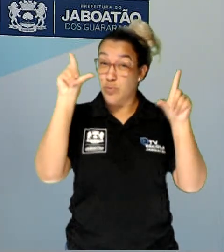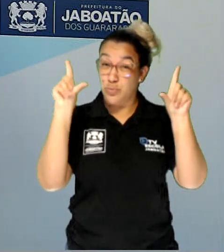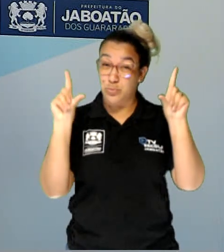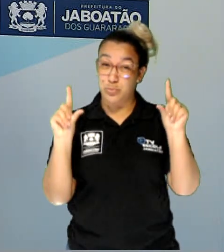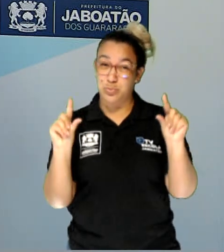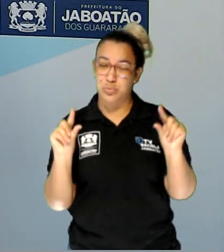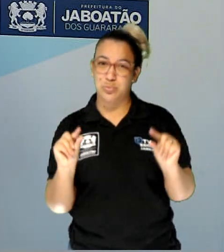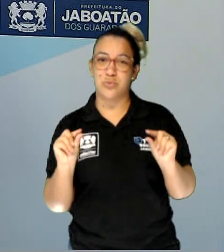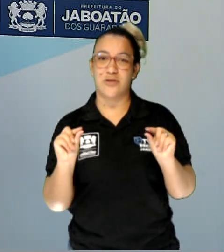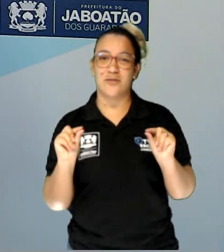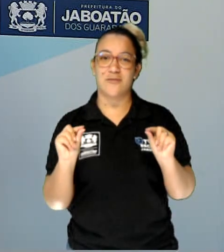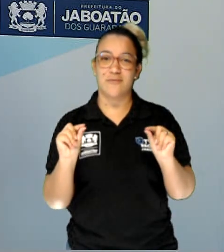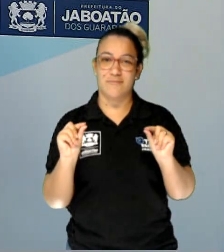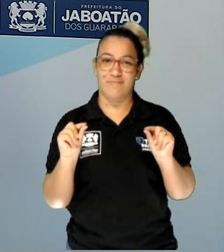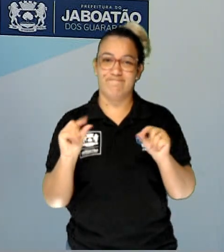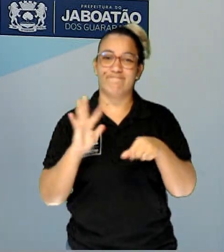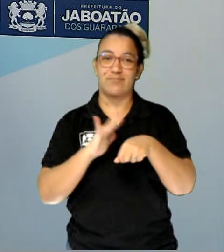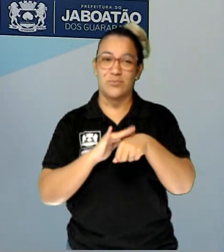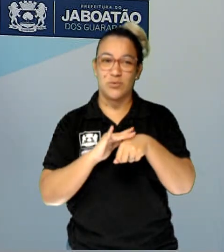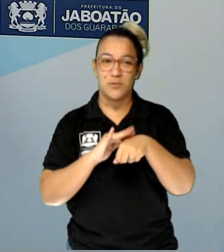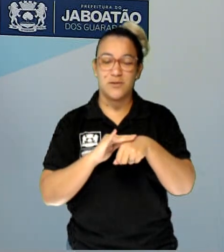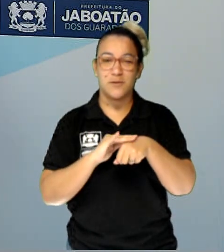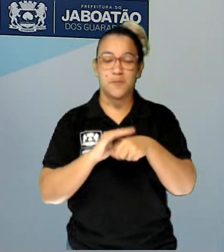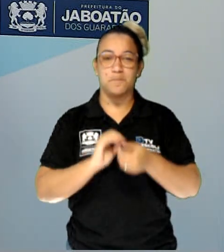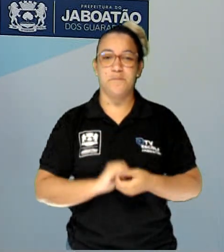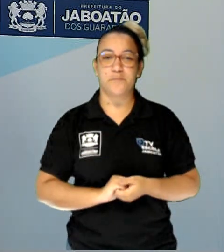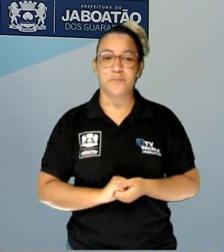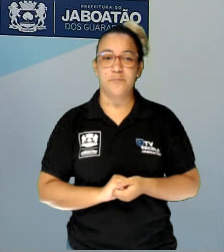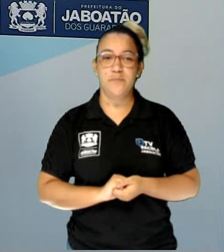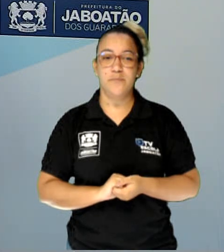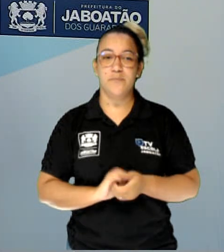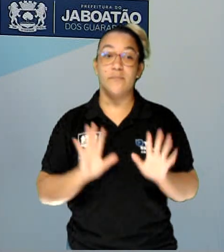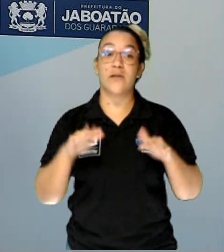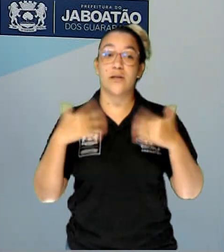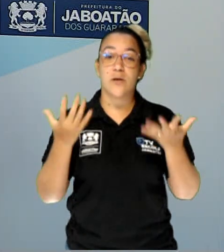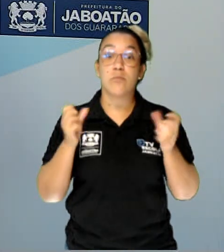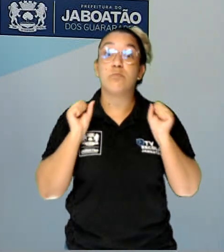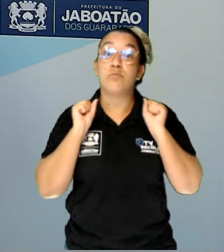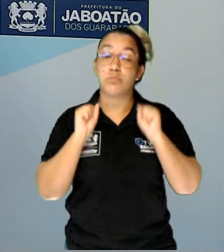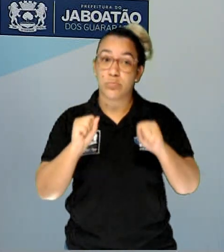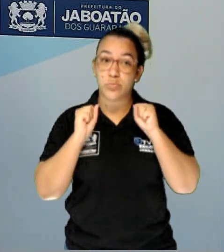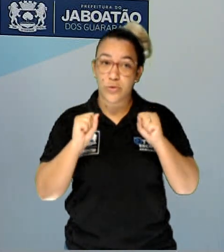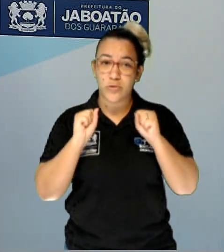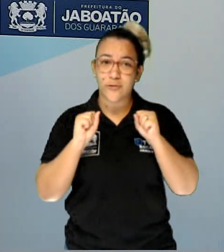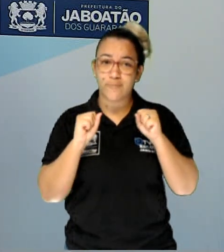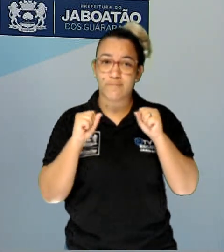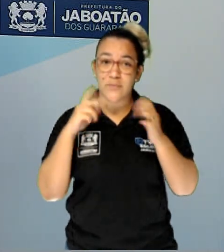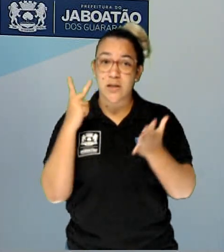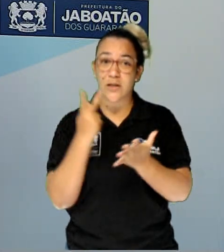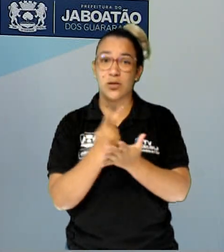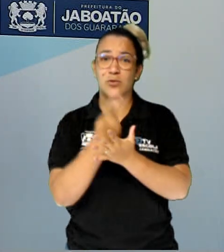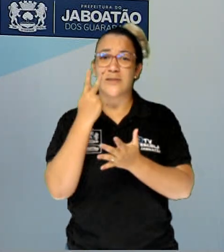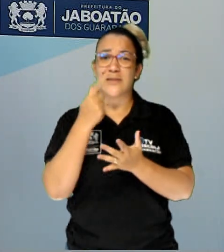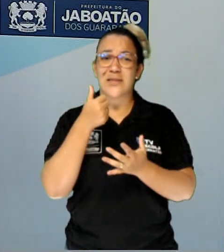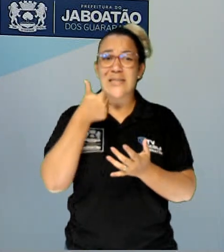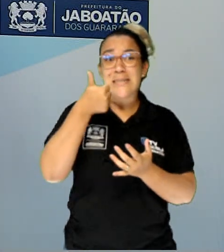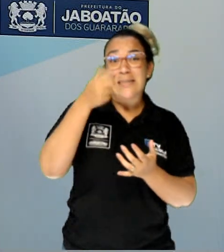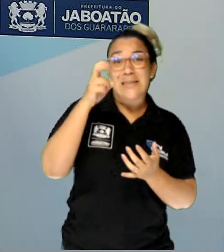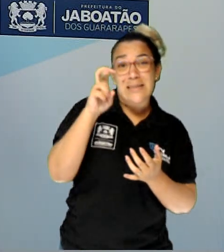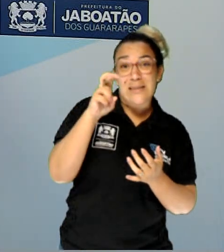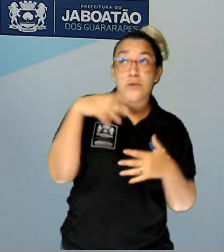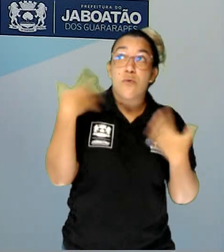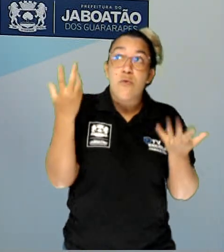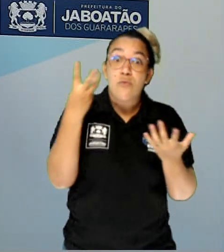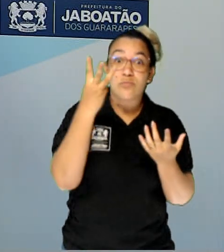se curar da doença. Então, aí surgem, pode surgir aí até 15, 30